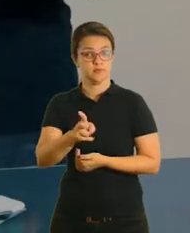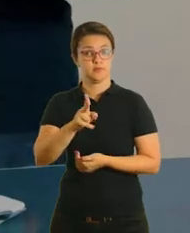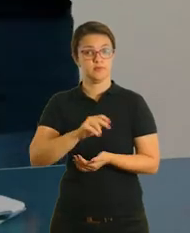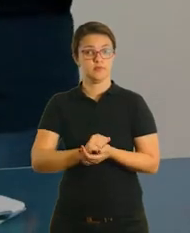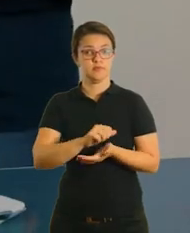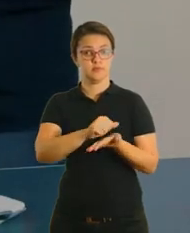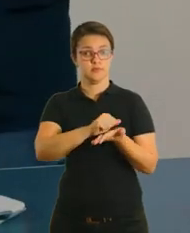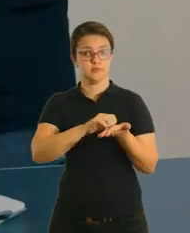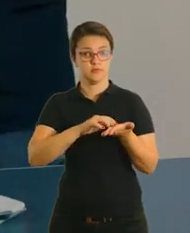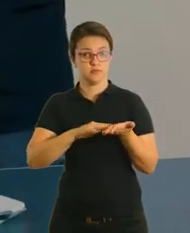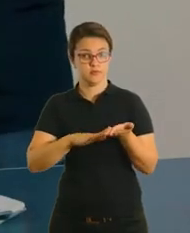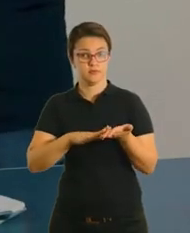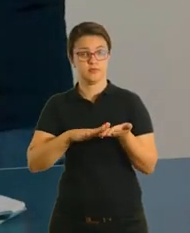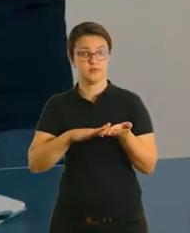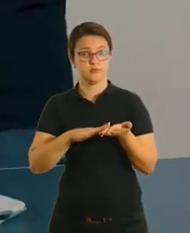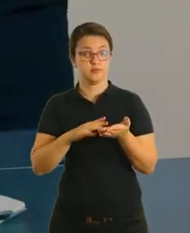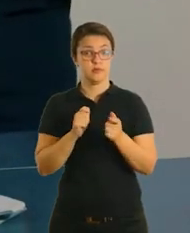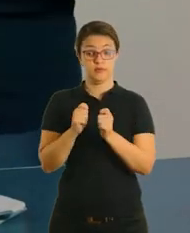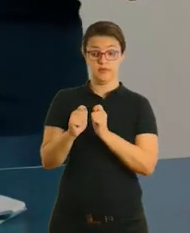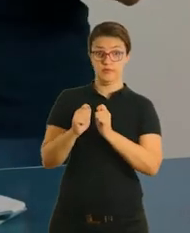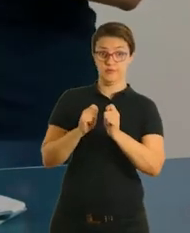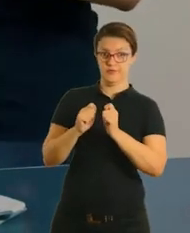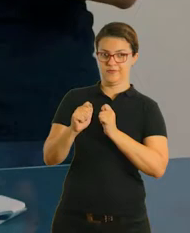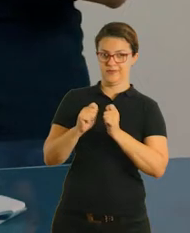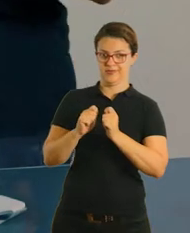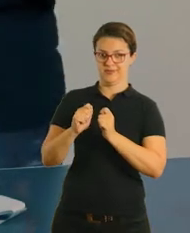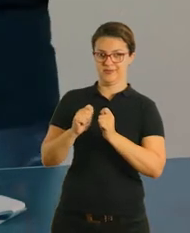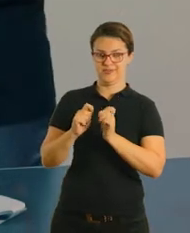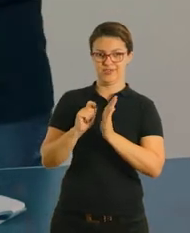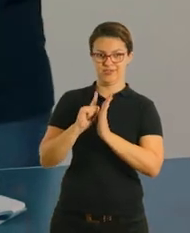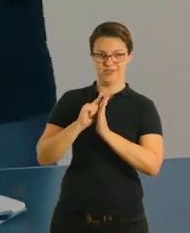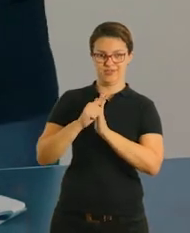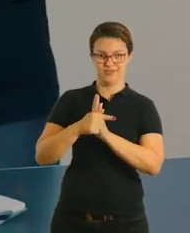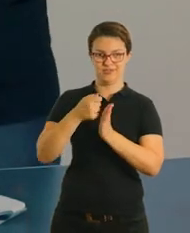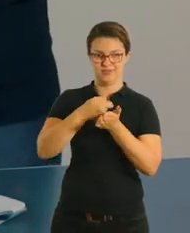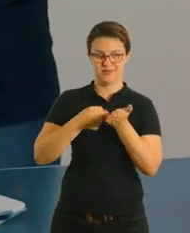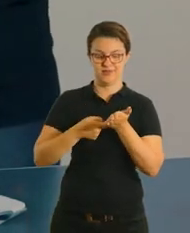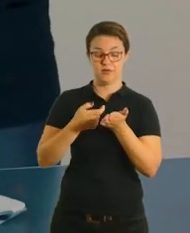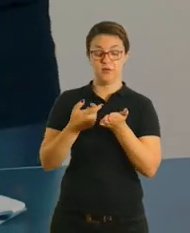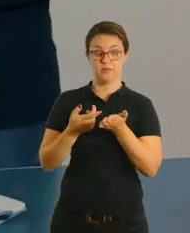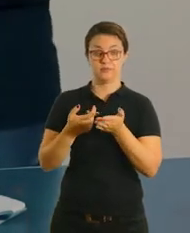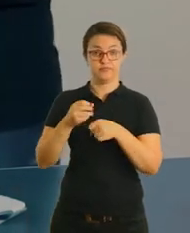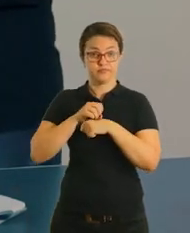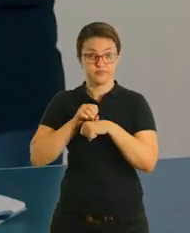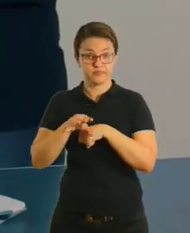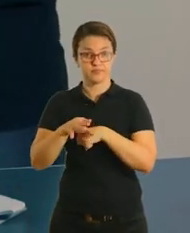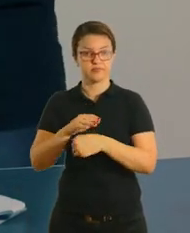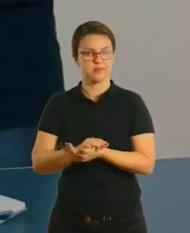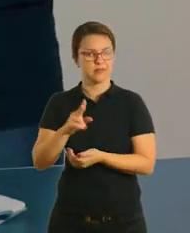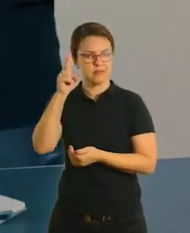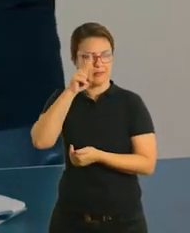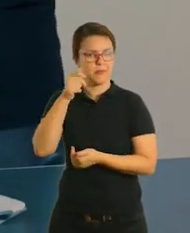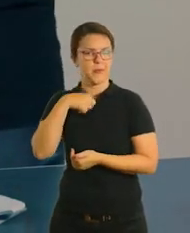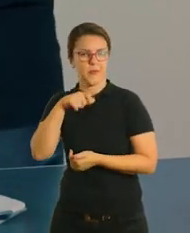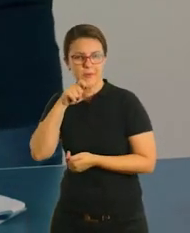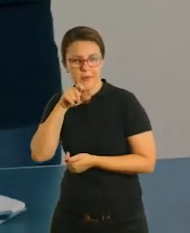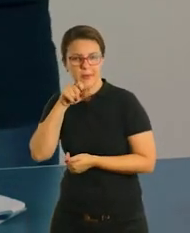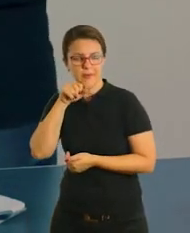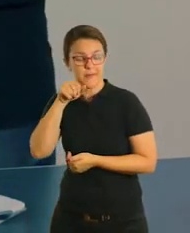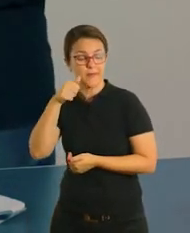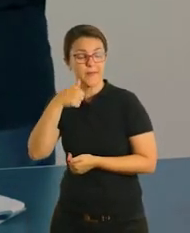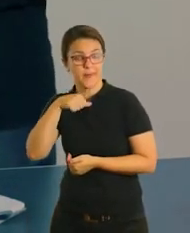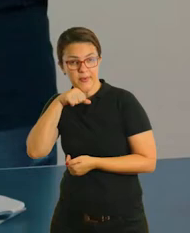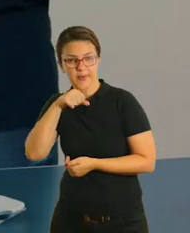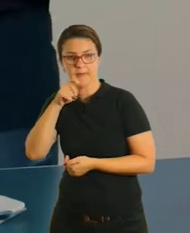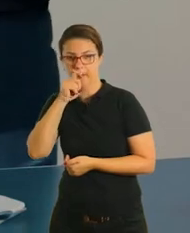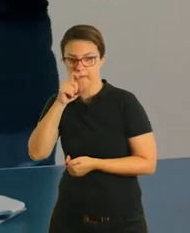Continuando as atividades no gênero entrevista, hoje eu vim trazer outra proposta para vocês. Vocês já entrevistaram a mamãe, o papai,